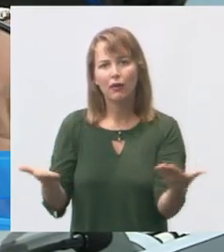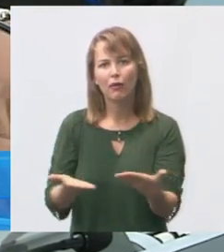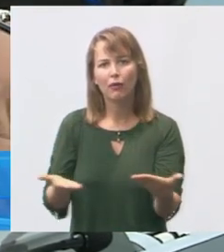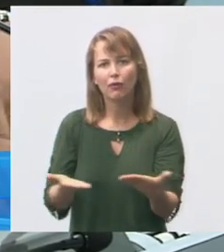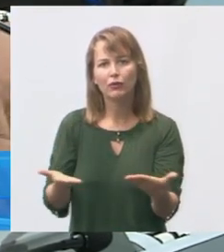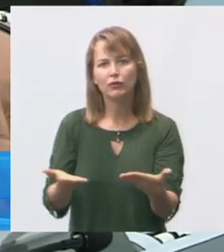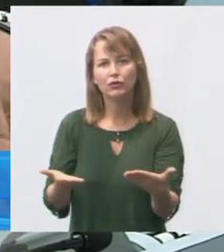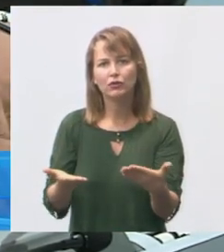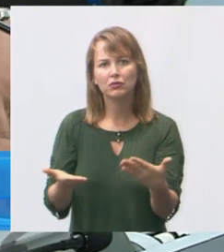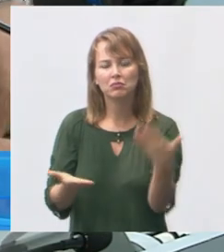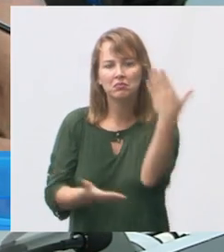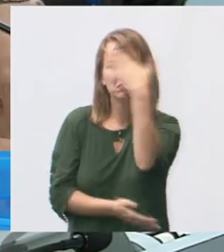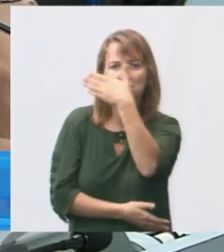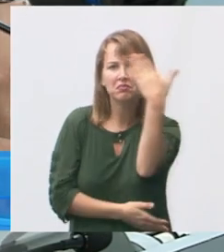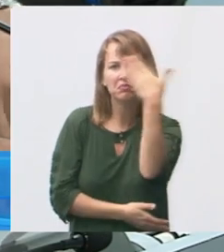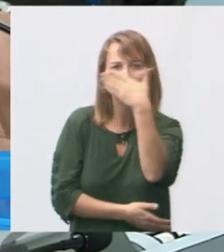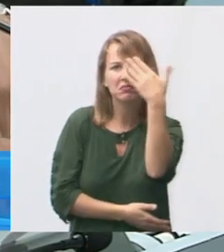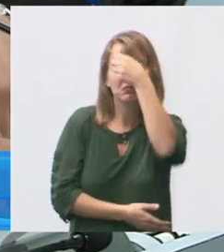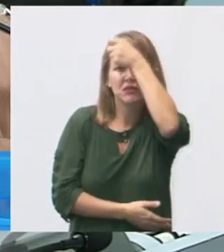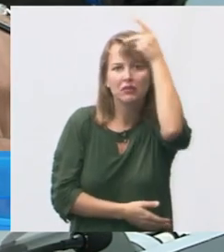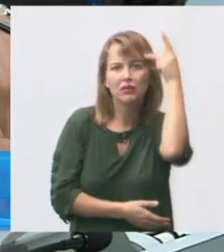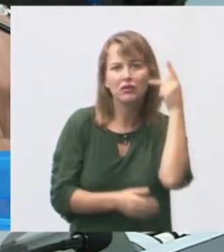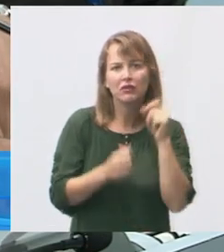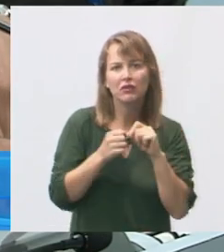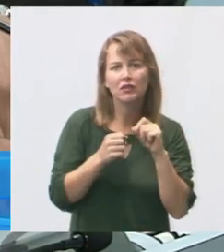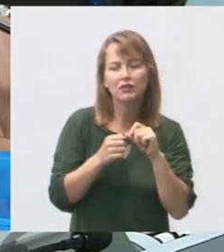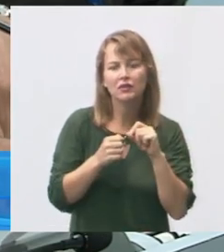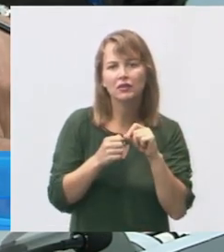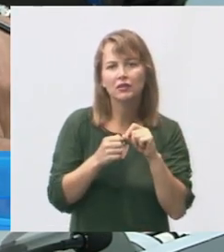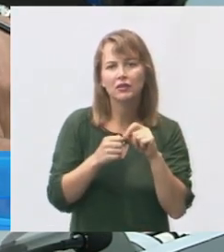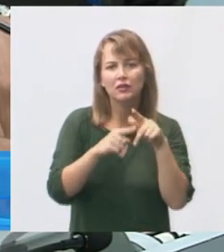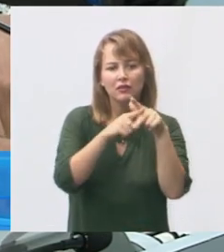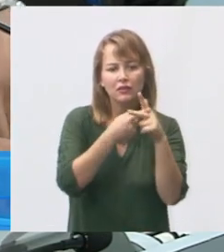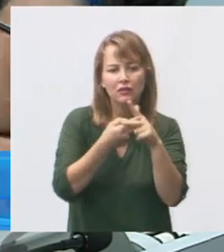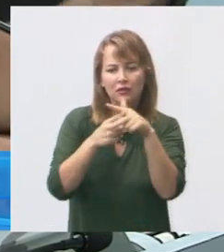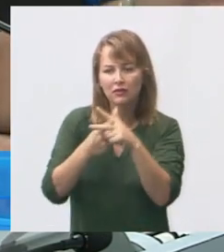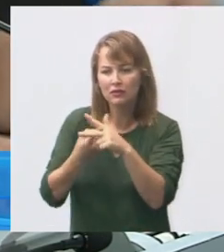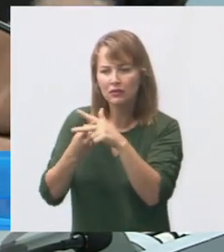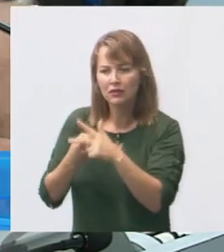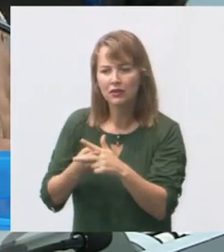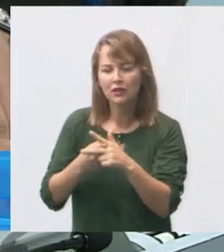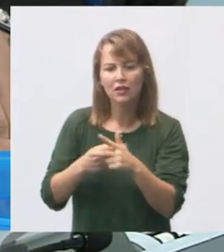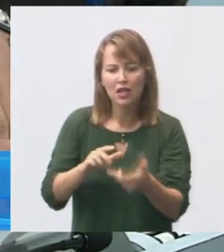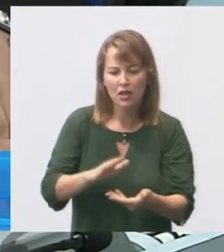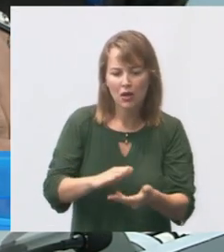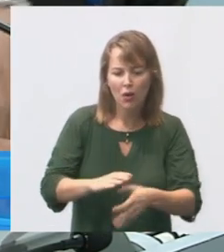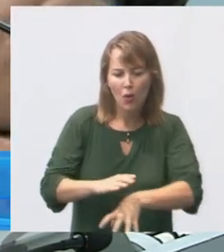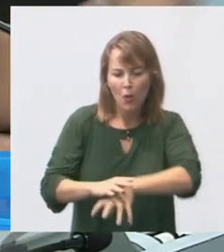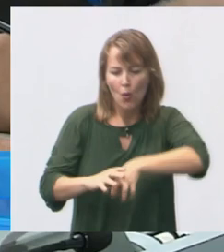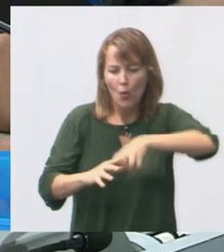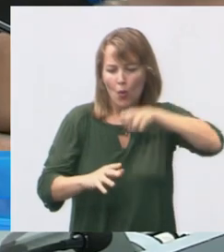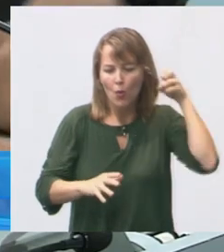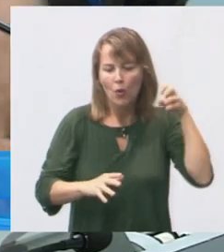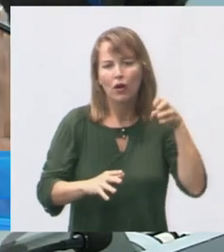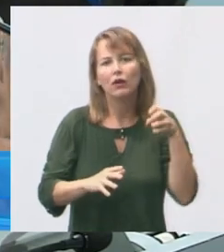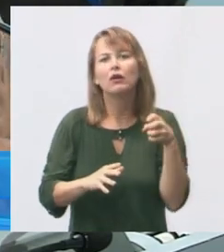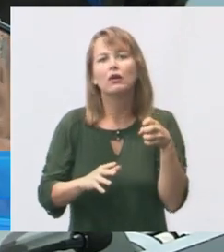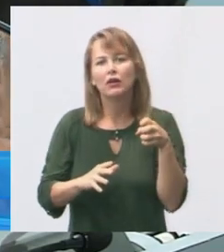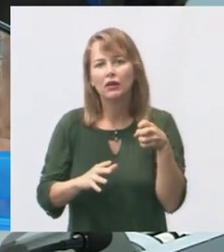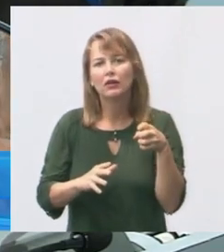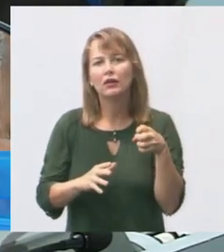eu não vejo a prefeitura fazer um paliativo desentupir um bueiro desentupir